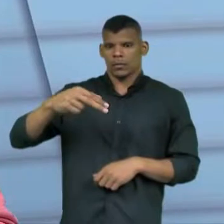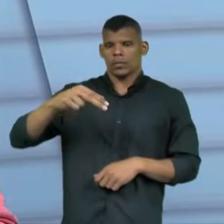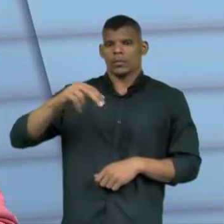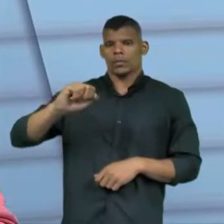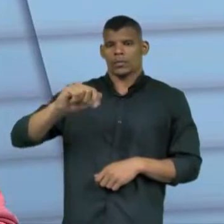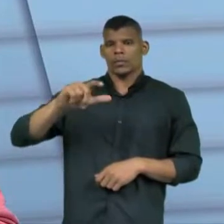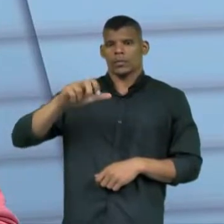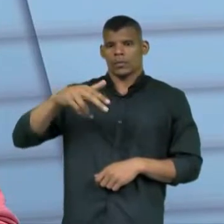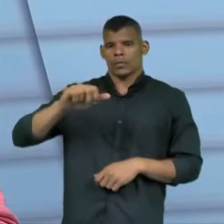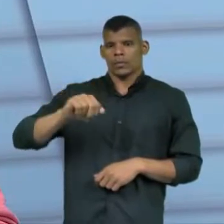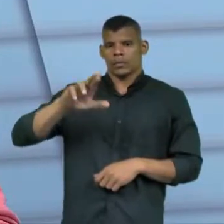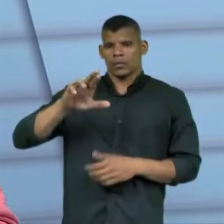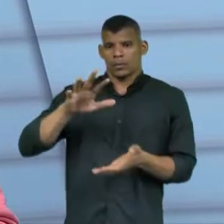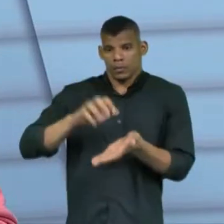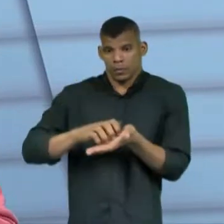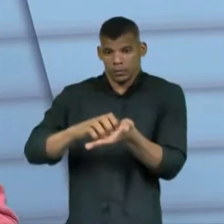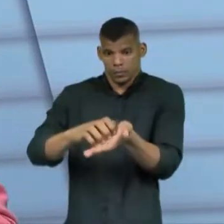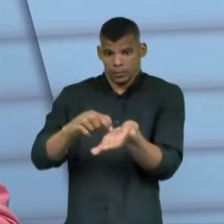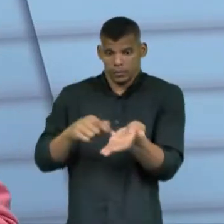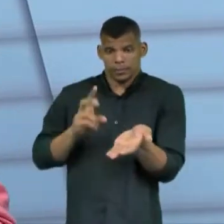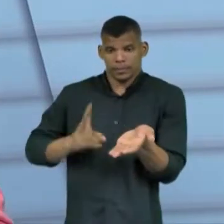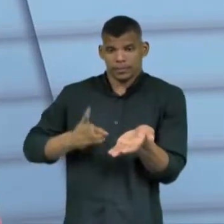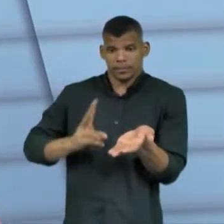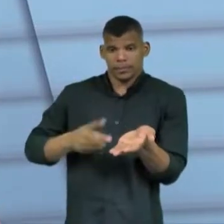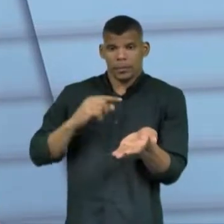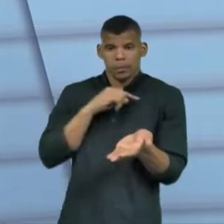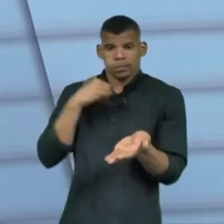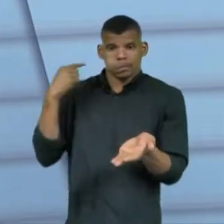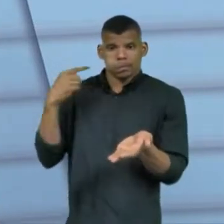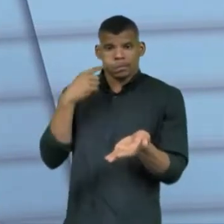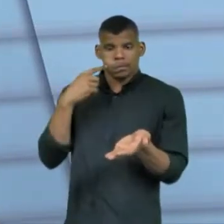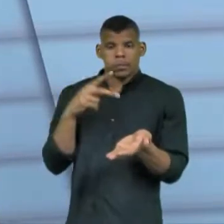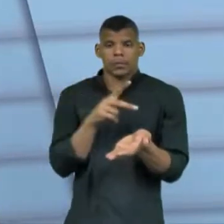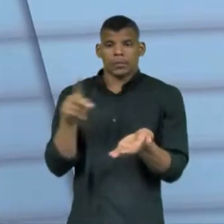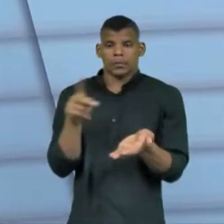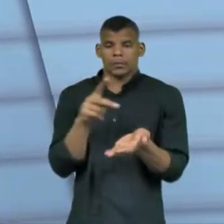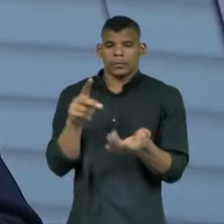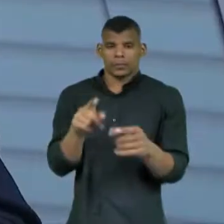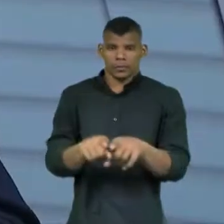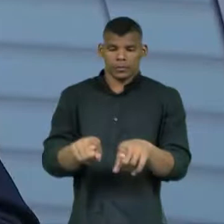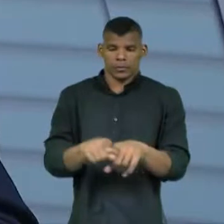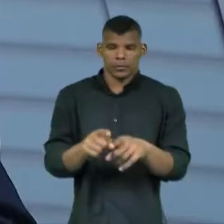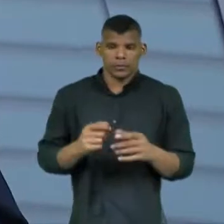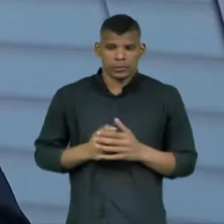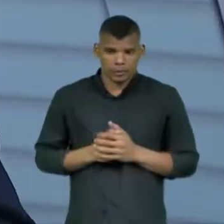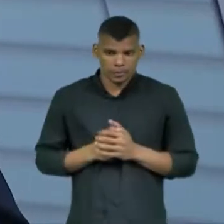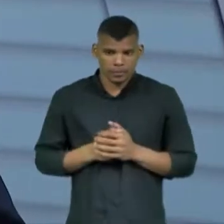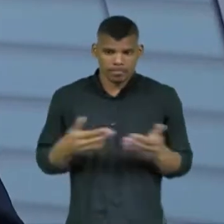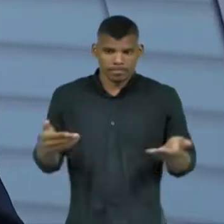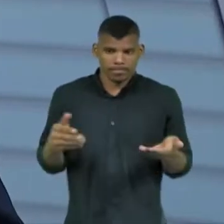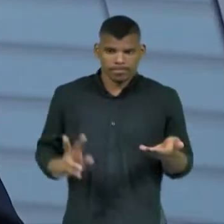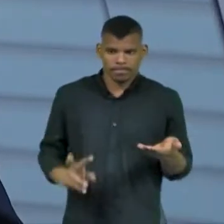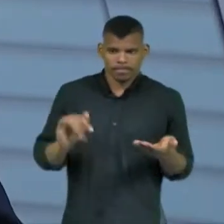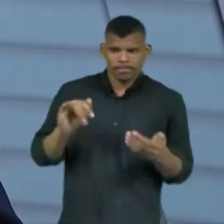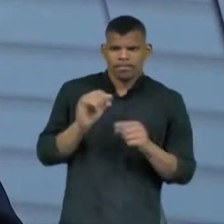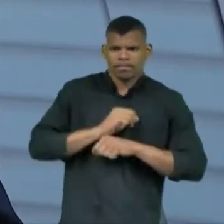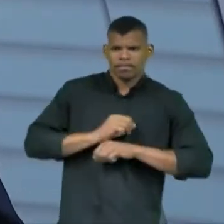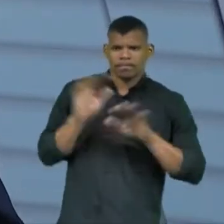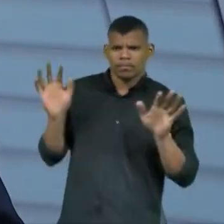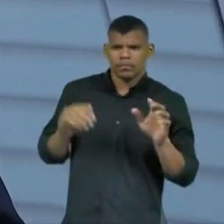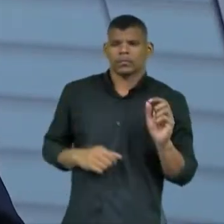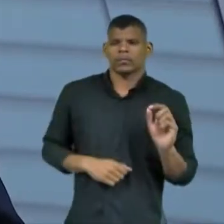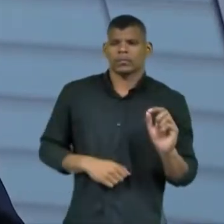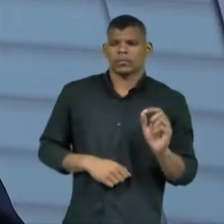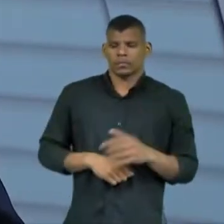Regional Eleitoral, é servidora de carreira, como eu disse, advogada, professora universitária. E ela vai nos esclarecer, vai